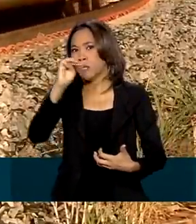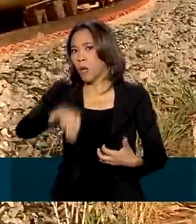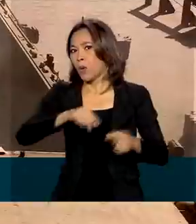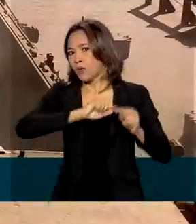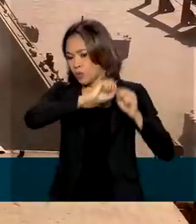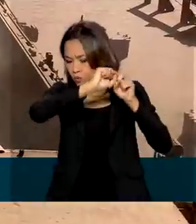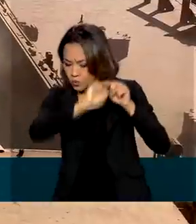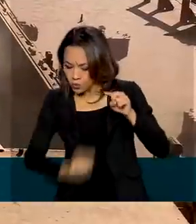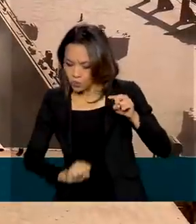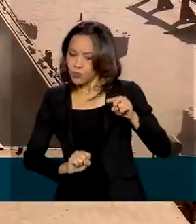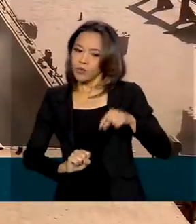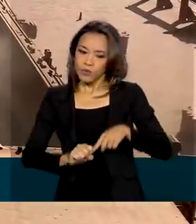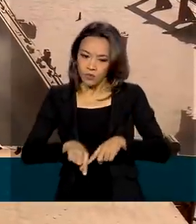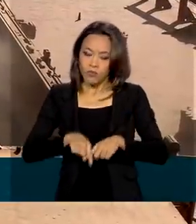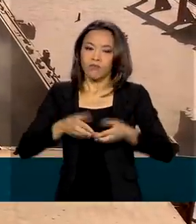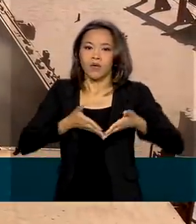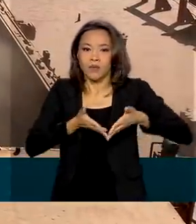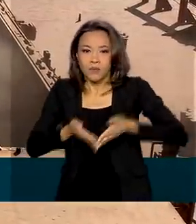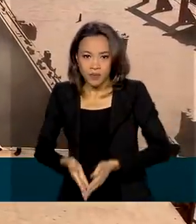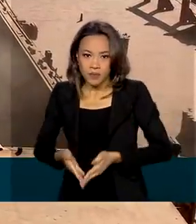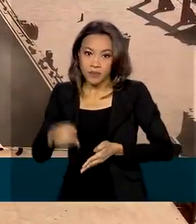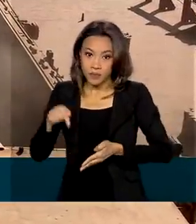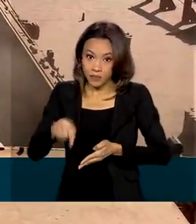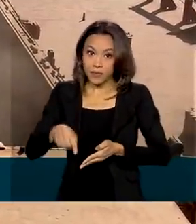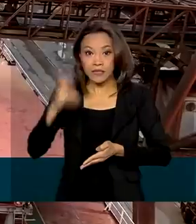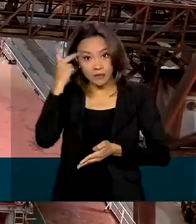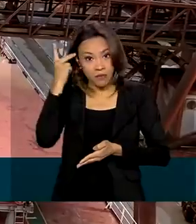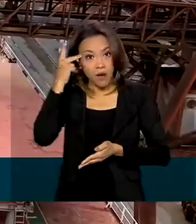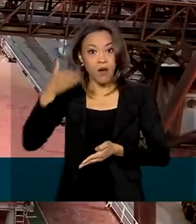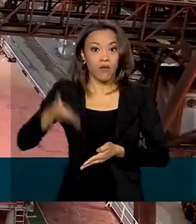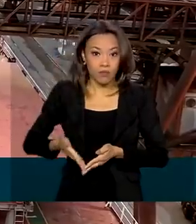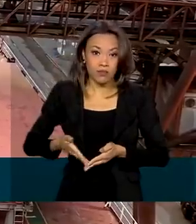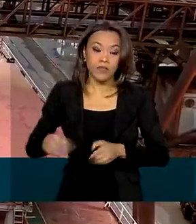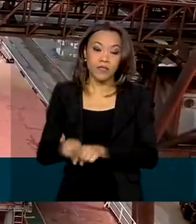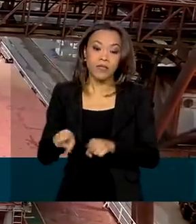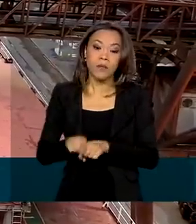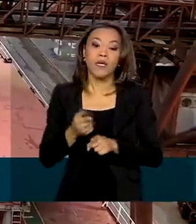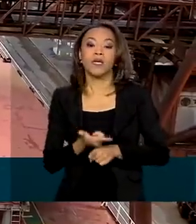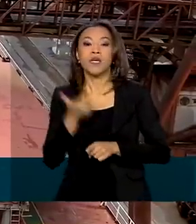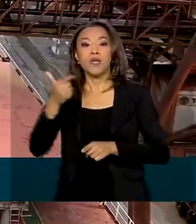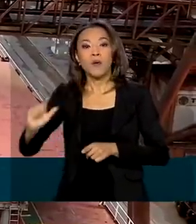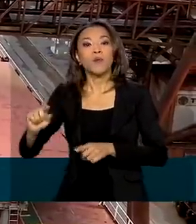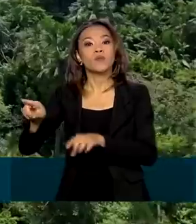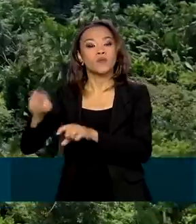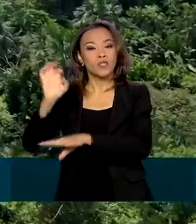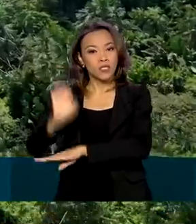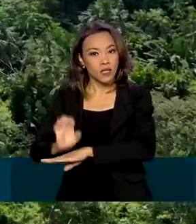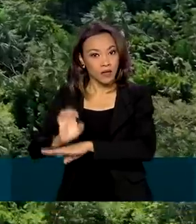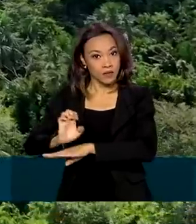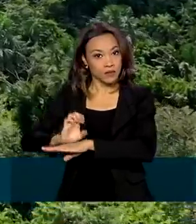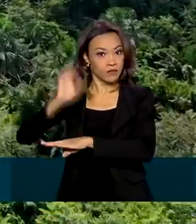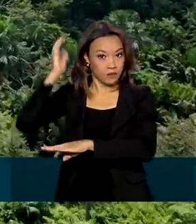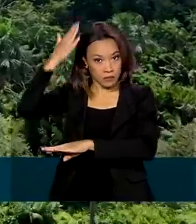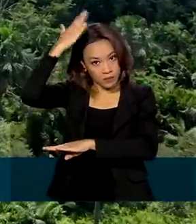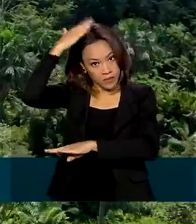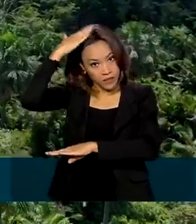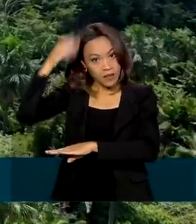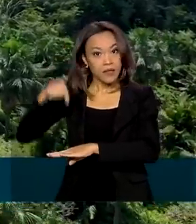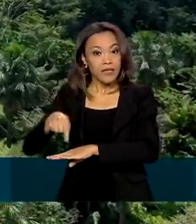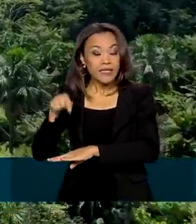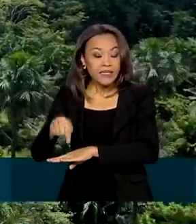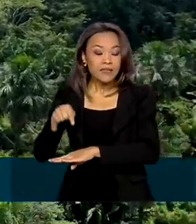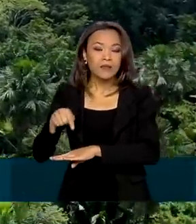sul, para chegar aos portos de Santos, em São Paulo, e de Paranaguá, no Paraná. A ferrogrão é